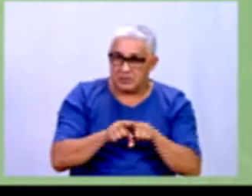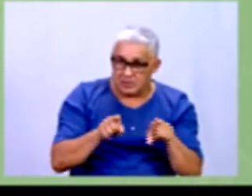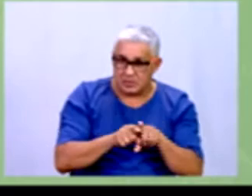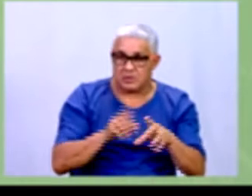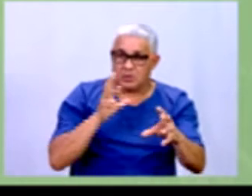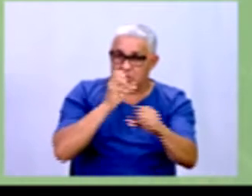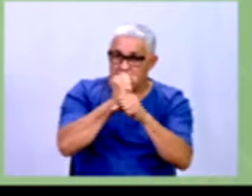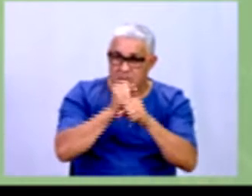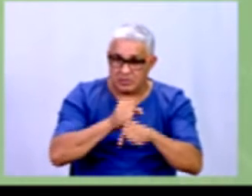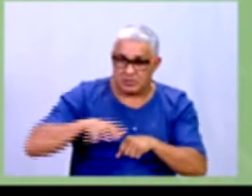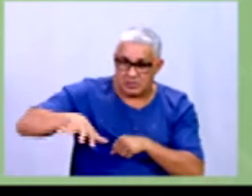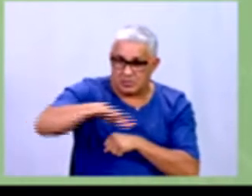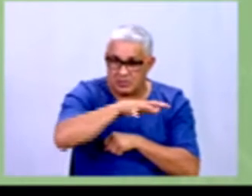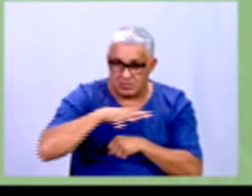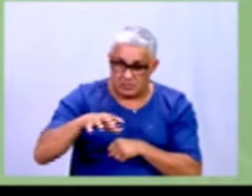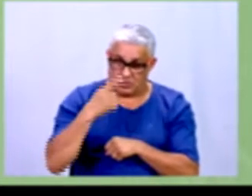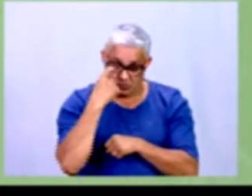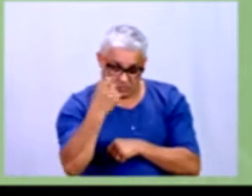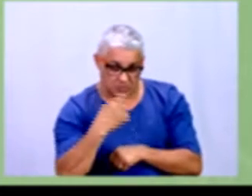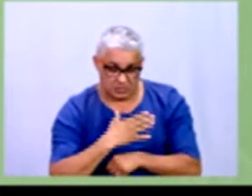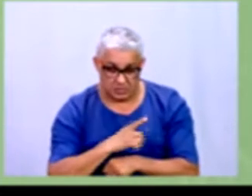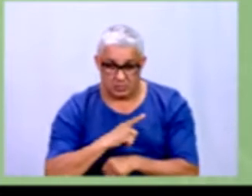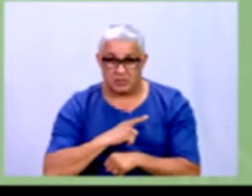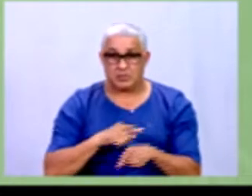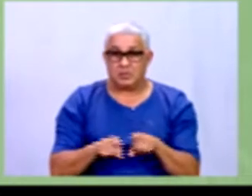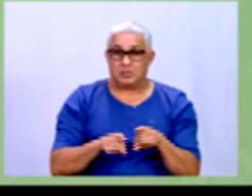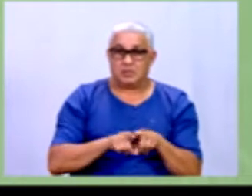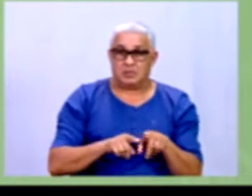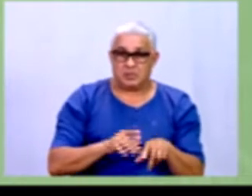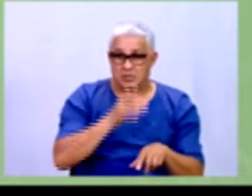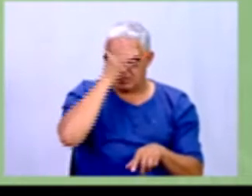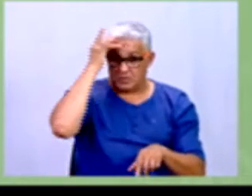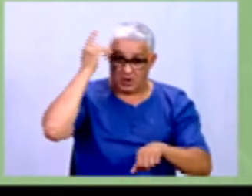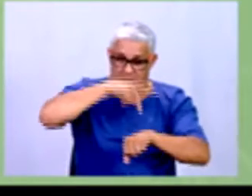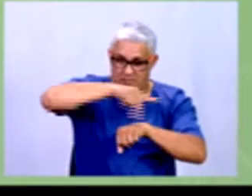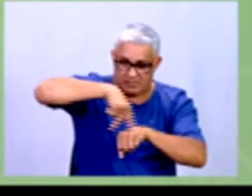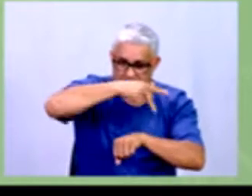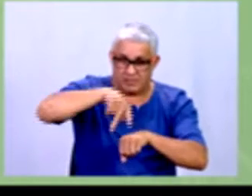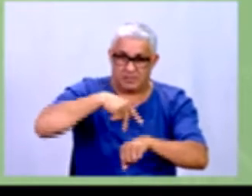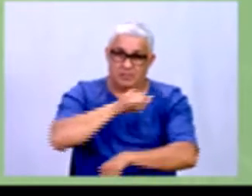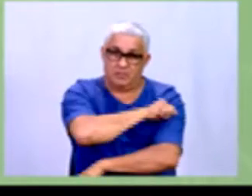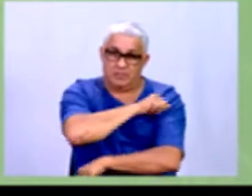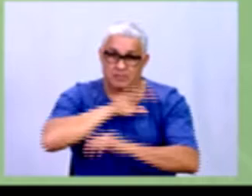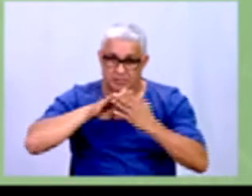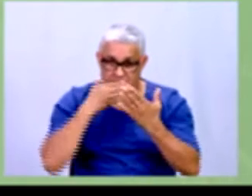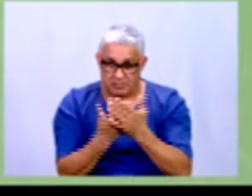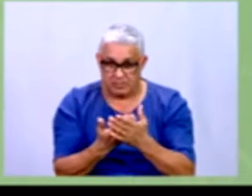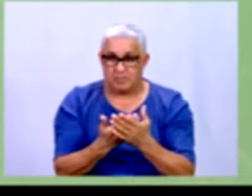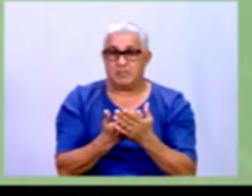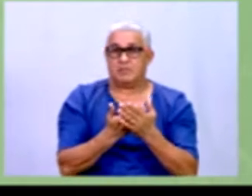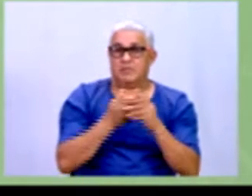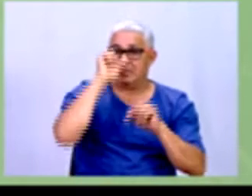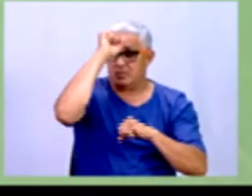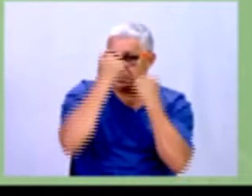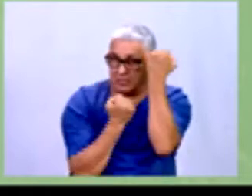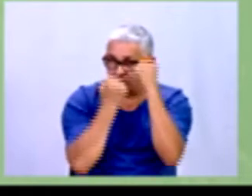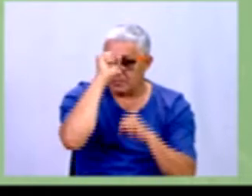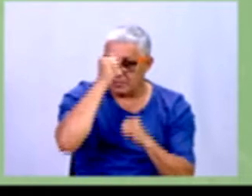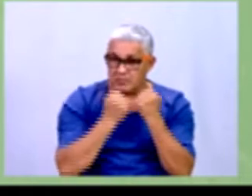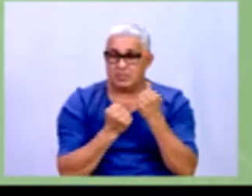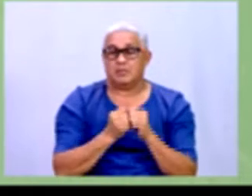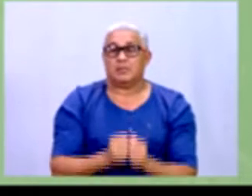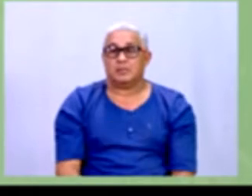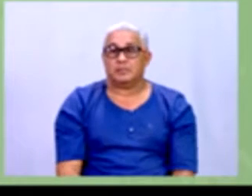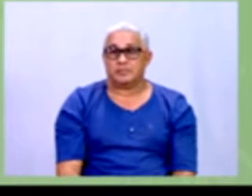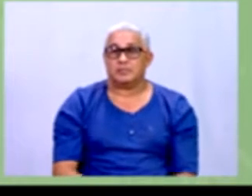uma determinada área de interesse. Habitantes de um país, alunos de uma escola, produção de uma fábrica, entre outros.